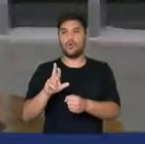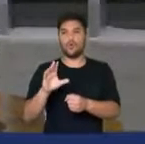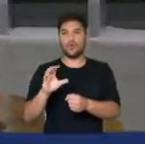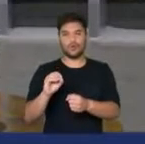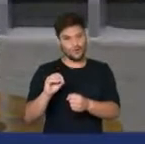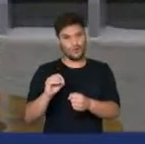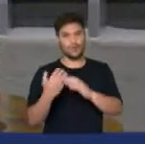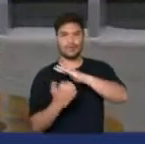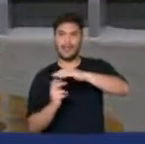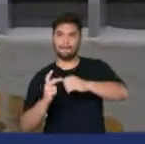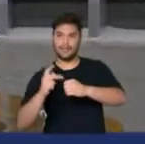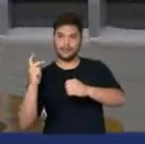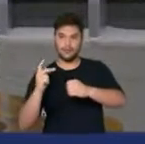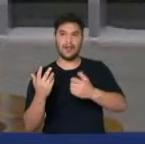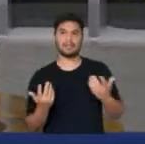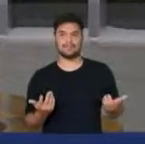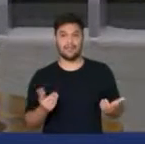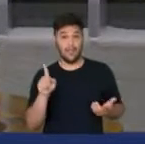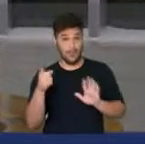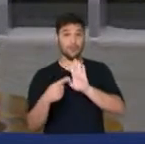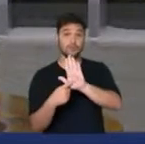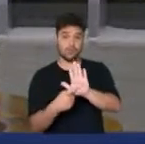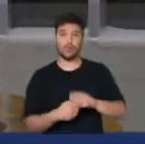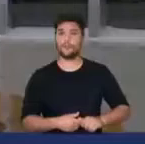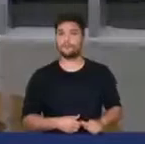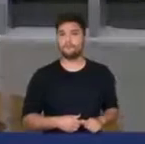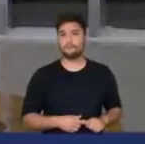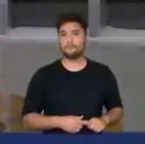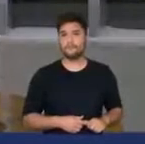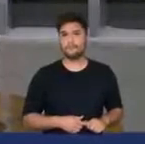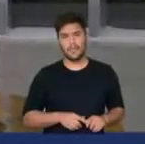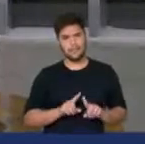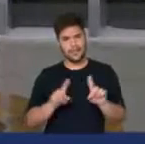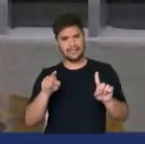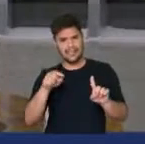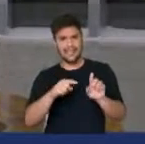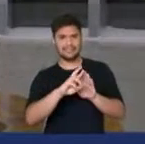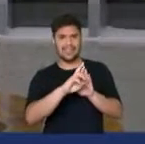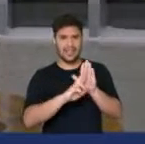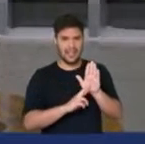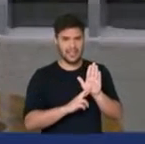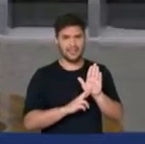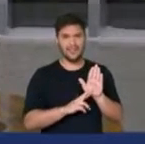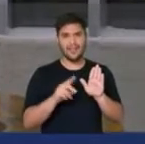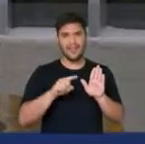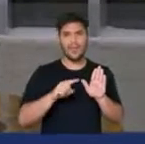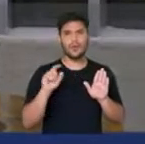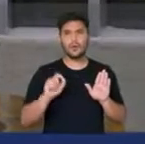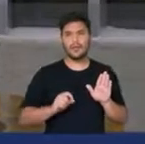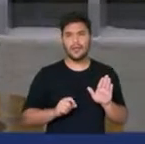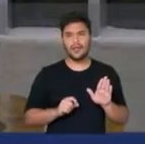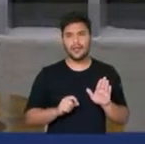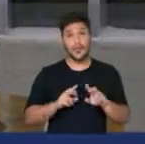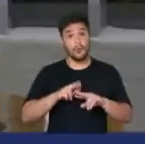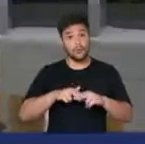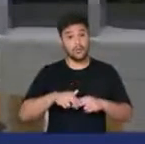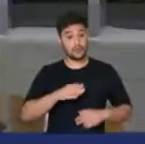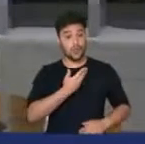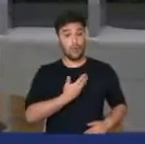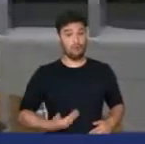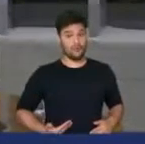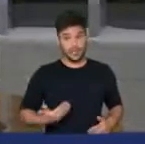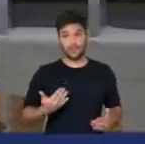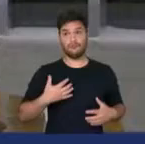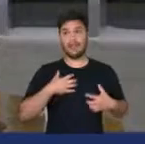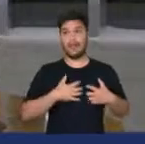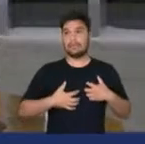da Petrobras e dos seus acionistas. Mas essa política é a política que coloca em desespero o